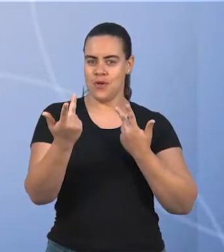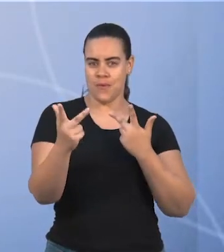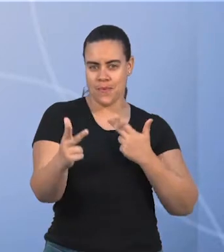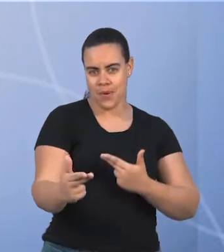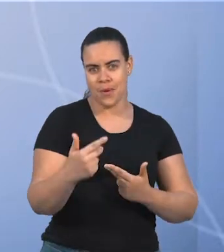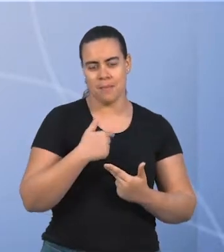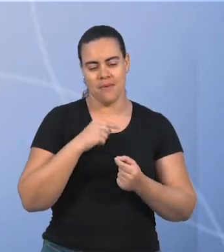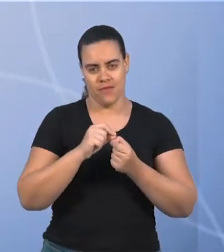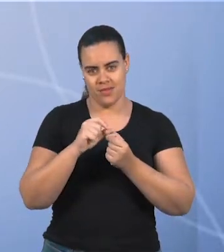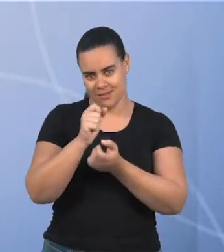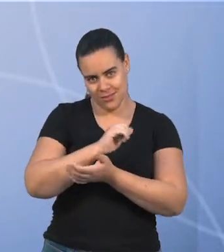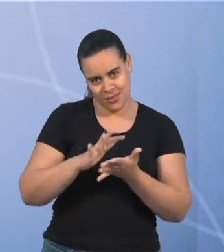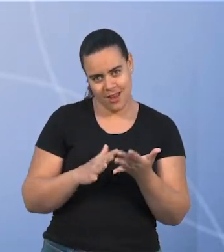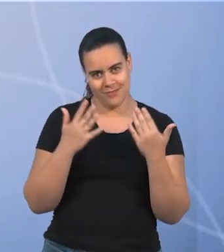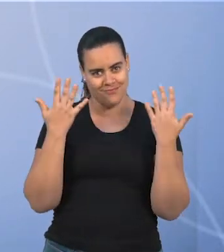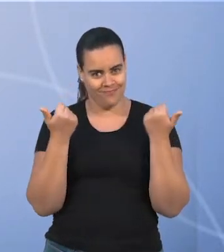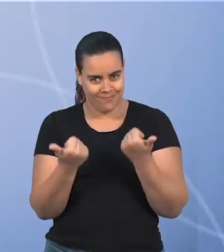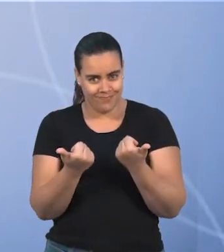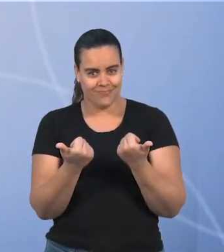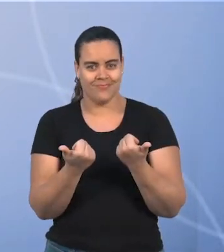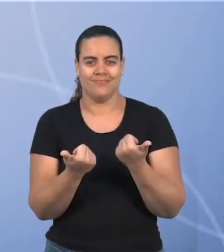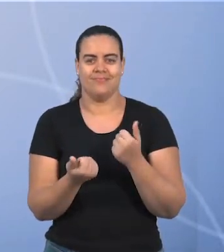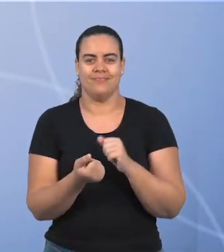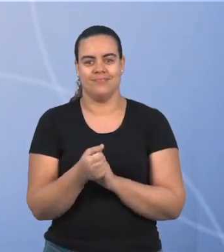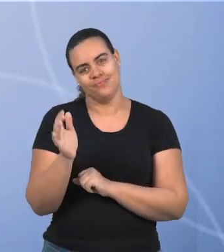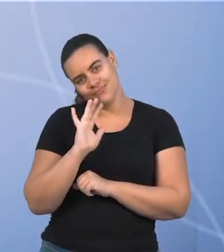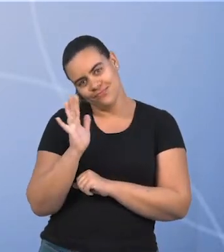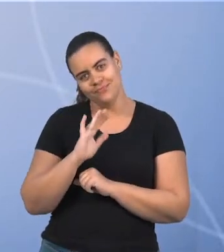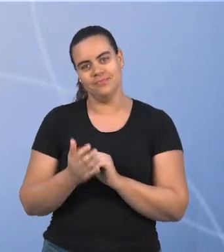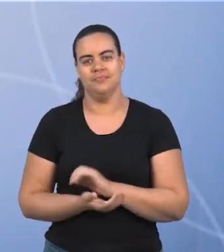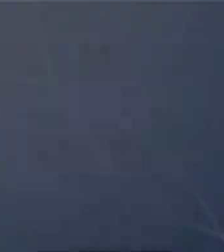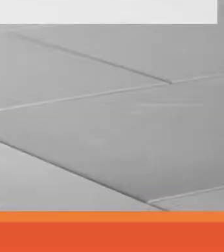realizar essas atividades. Até breve, tchau!